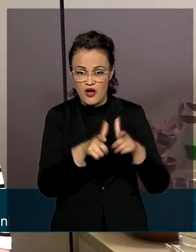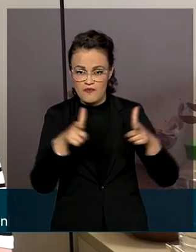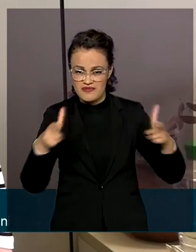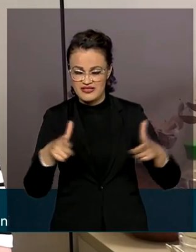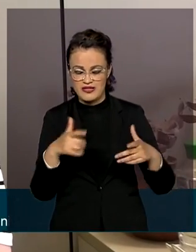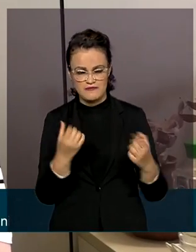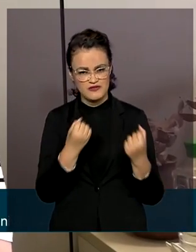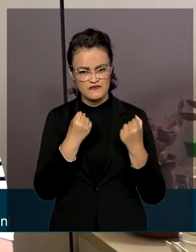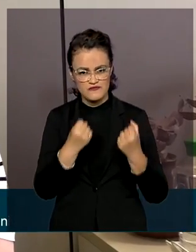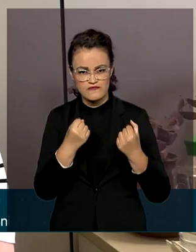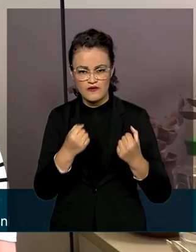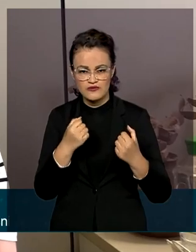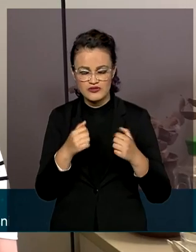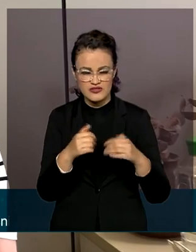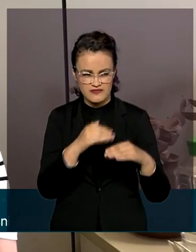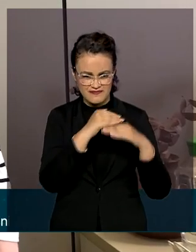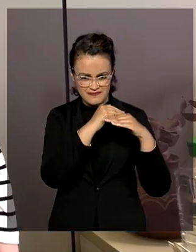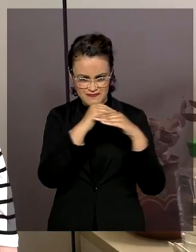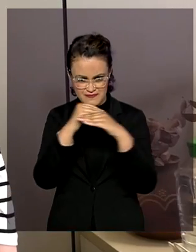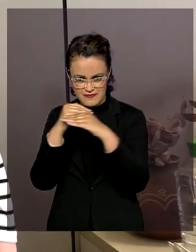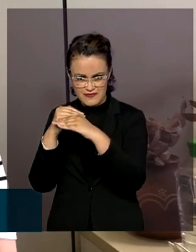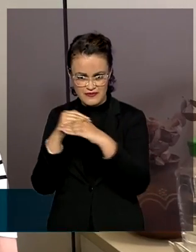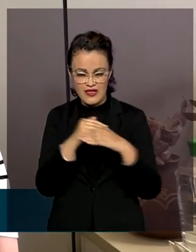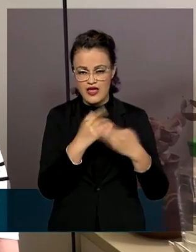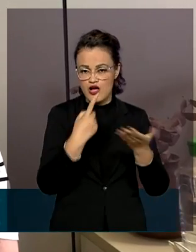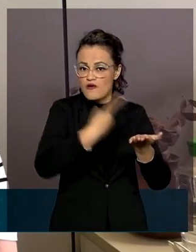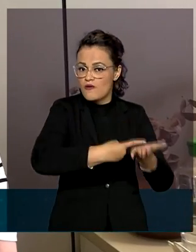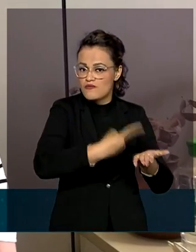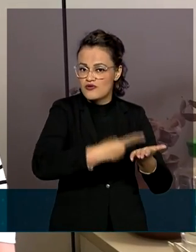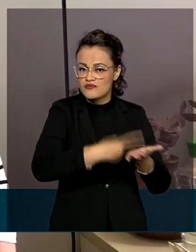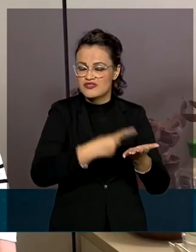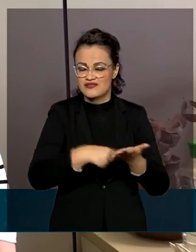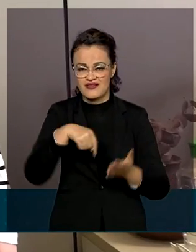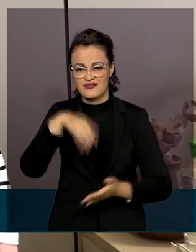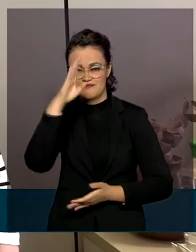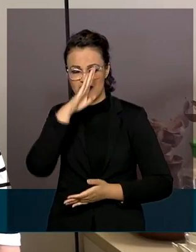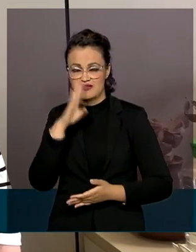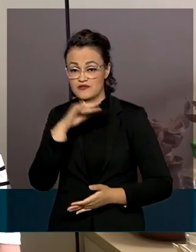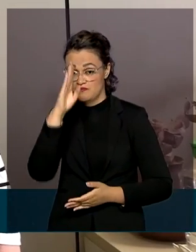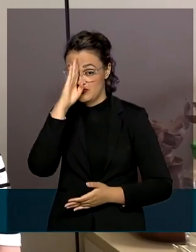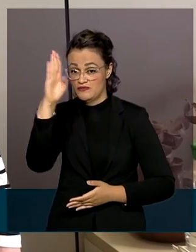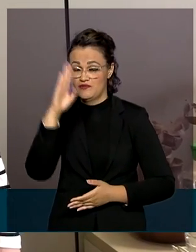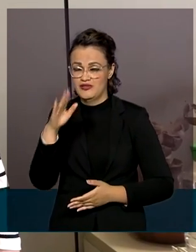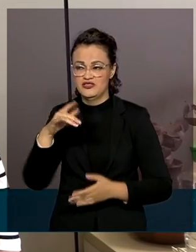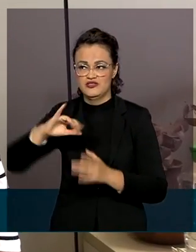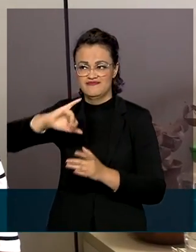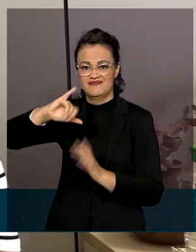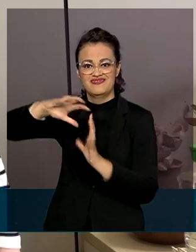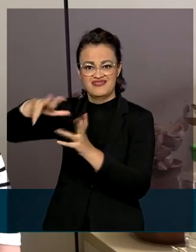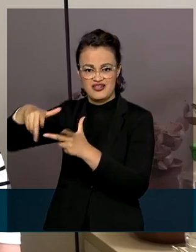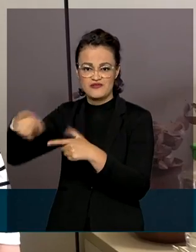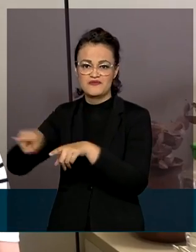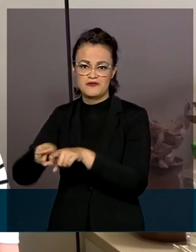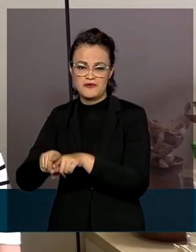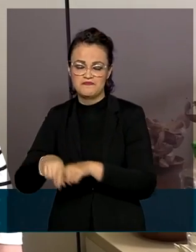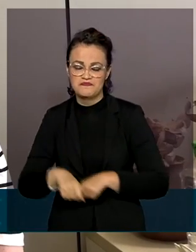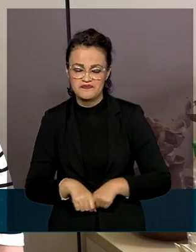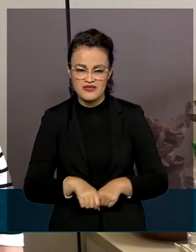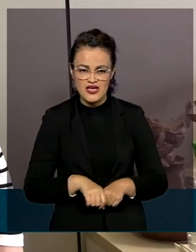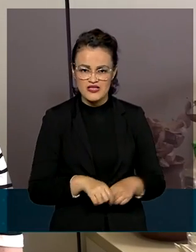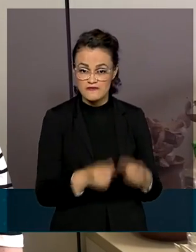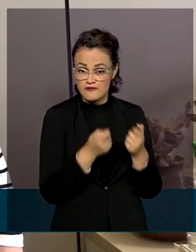mais fortalecido e alinhado a vários compromissos assumidos pelo Brasil, inclusive na esfera internacional. O